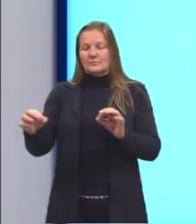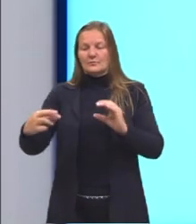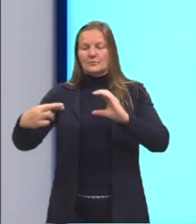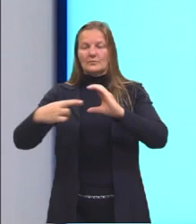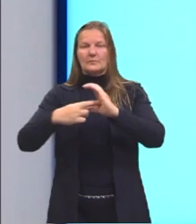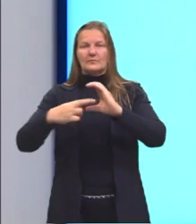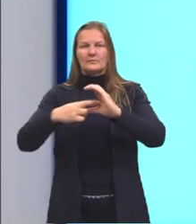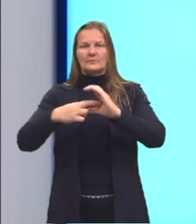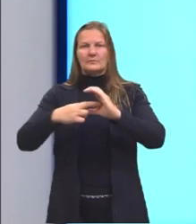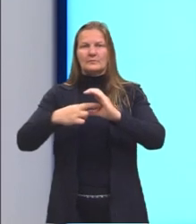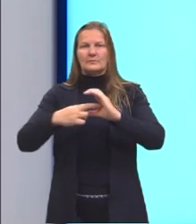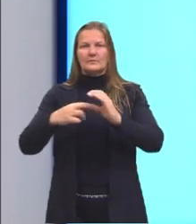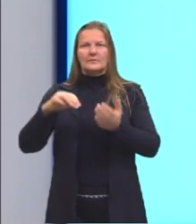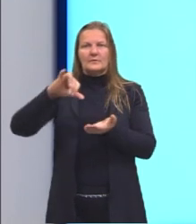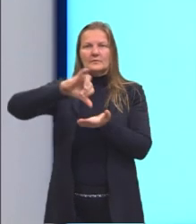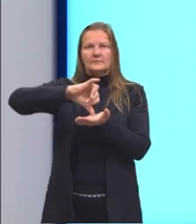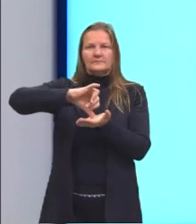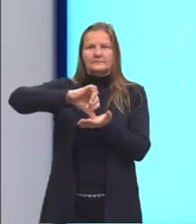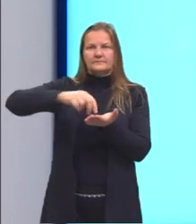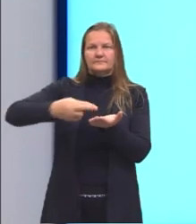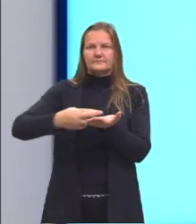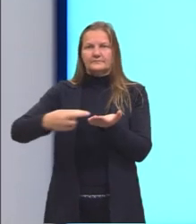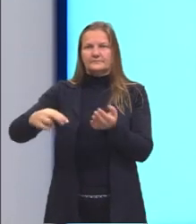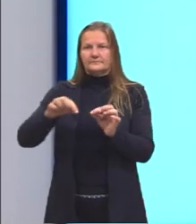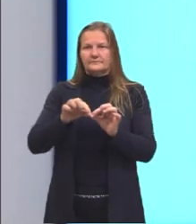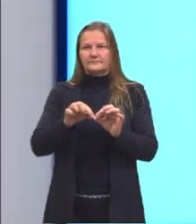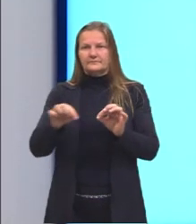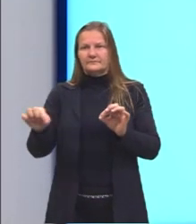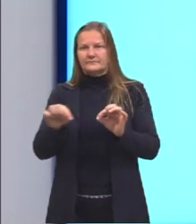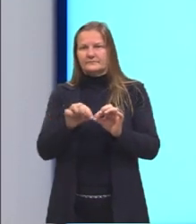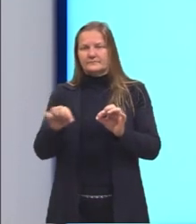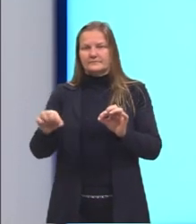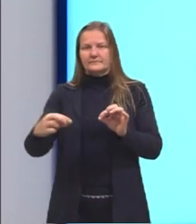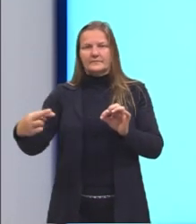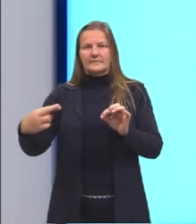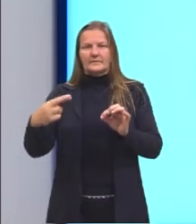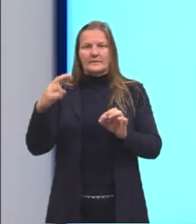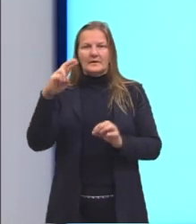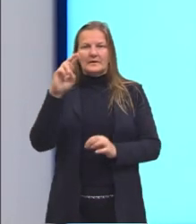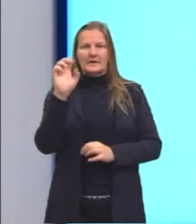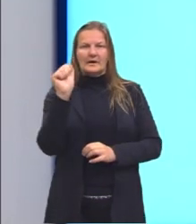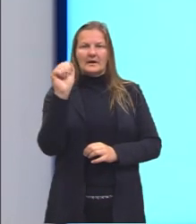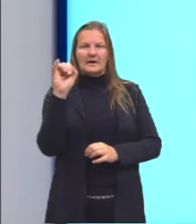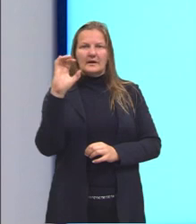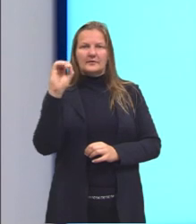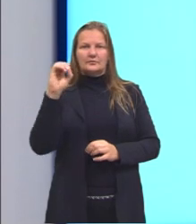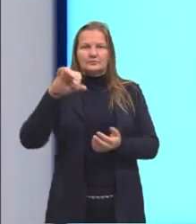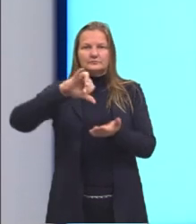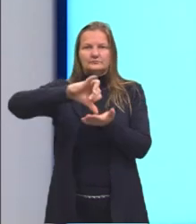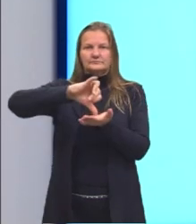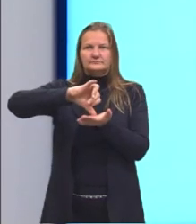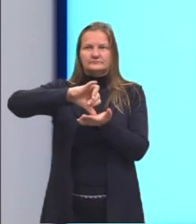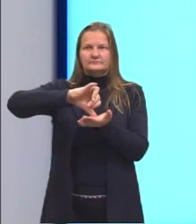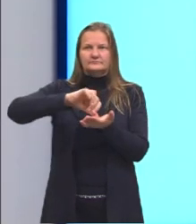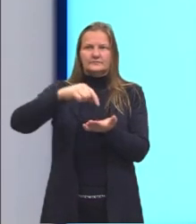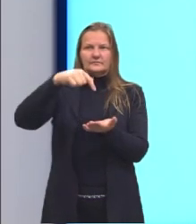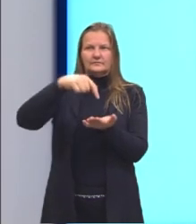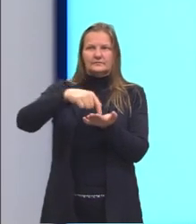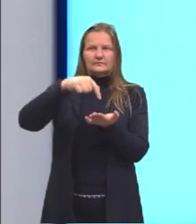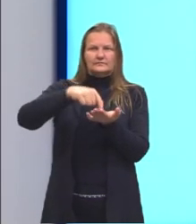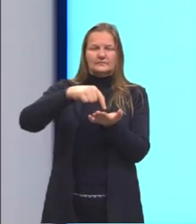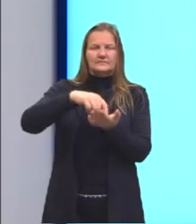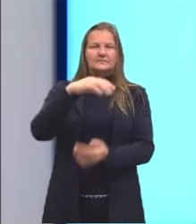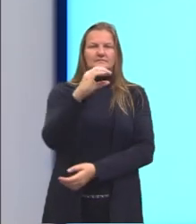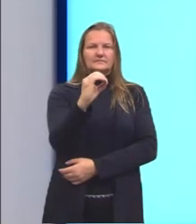o raio, até o centro, desculpe. Essa distância é chamada raio, o centro nós geralmente identificamos ali